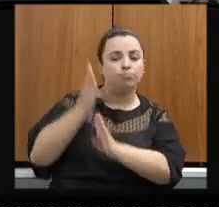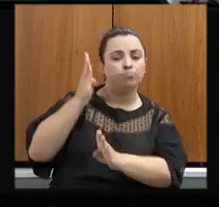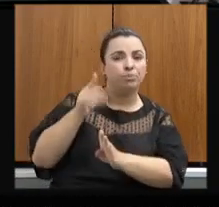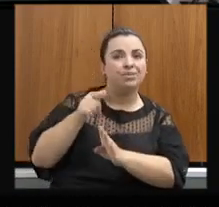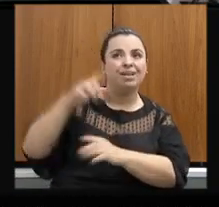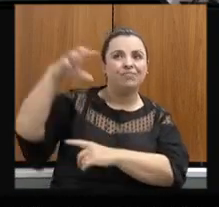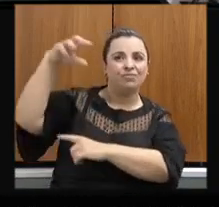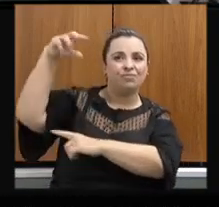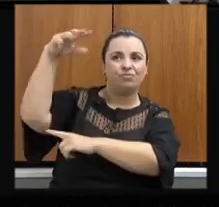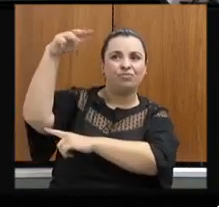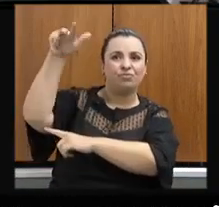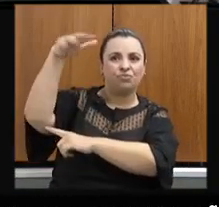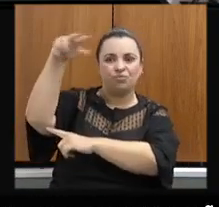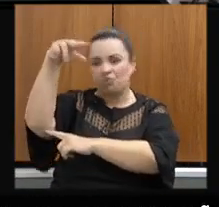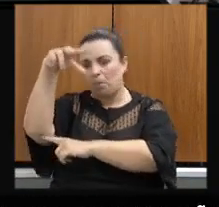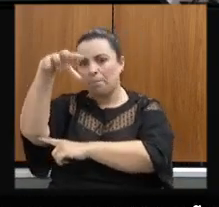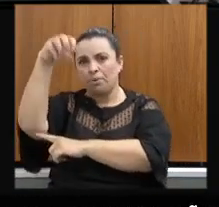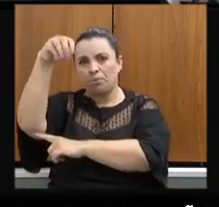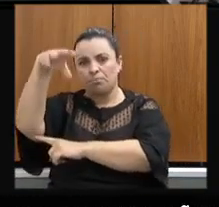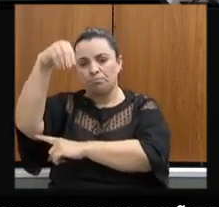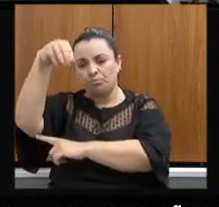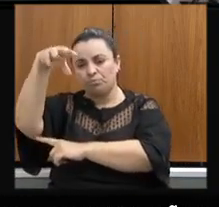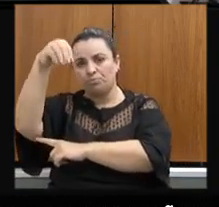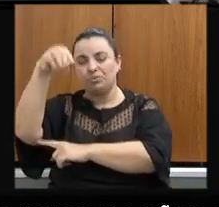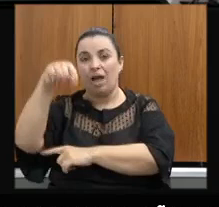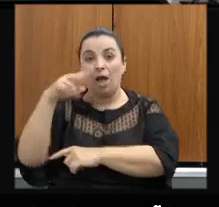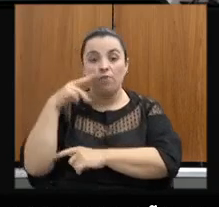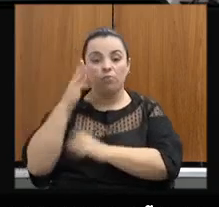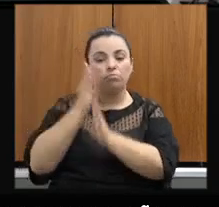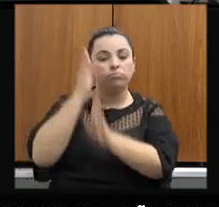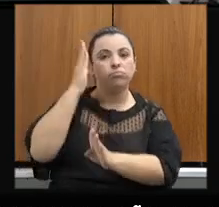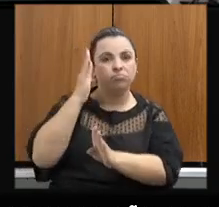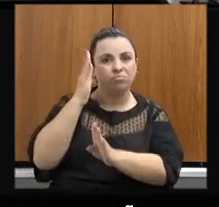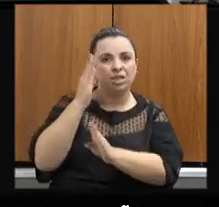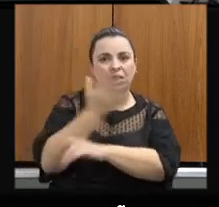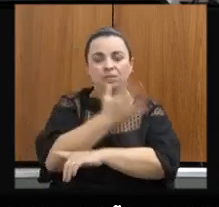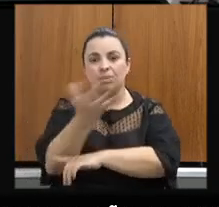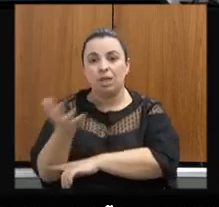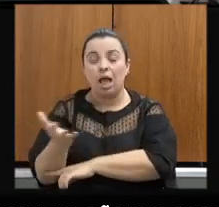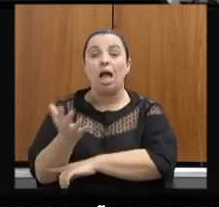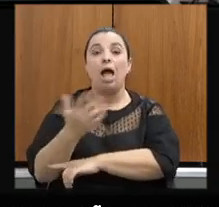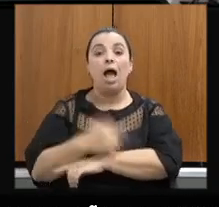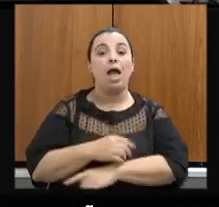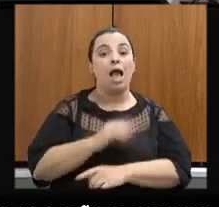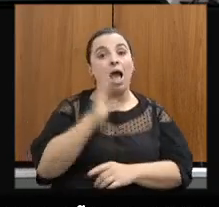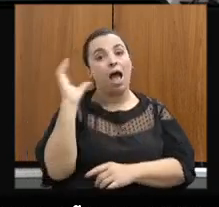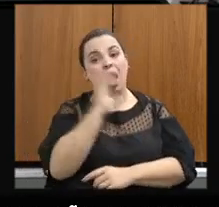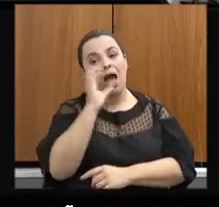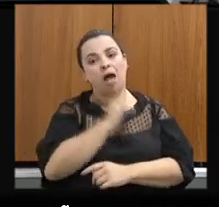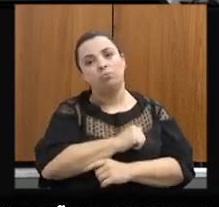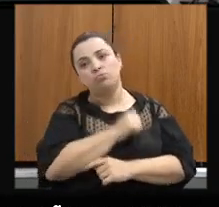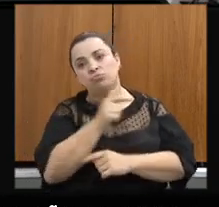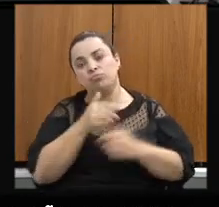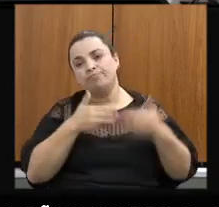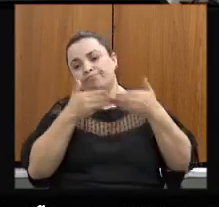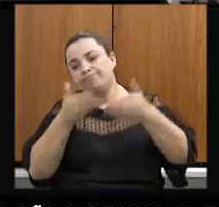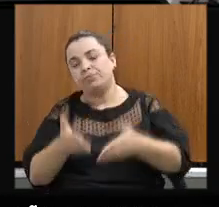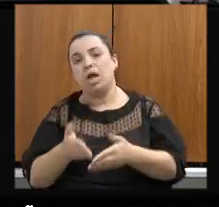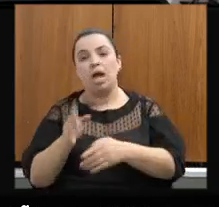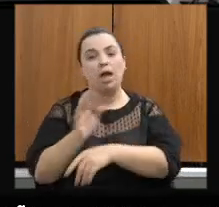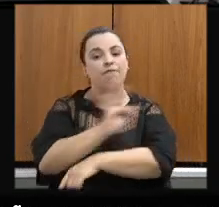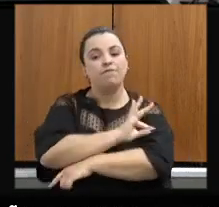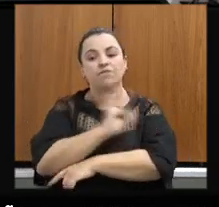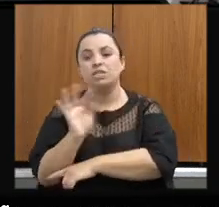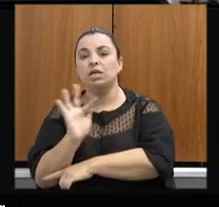de satélite e o atendimento em campo do desmatamento, da fiscalização do desmatamento. passamos